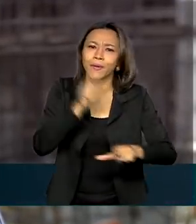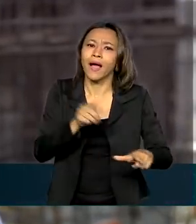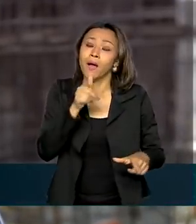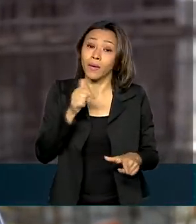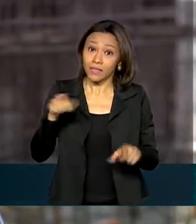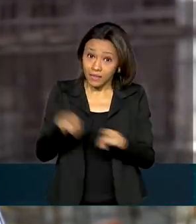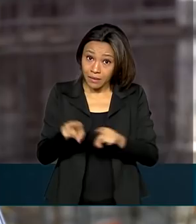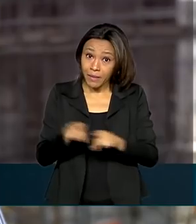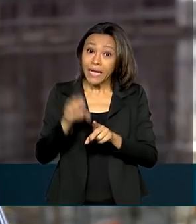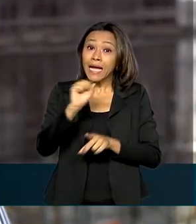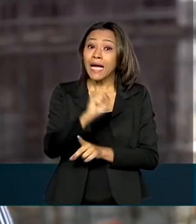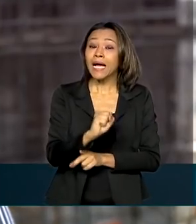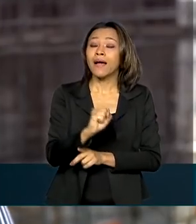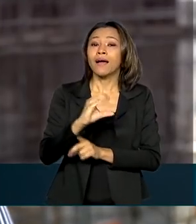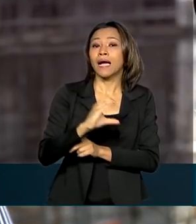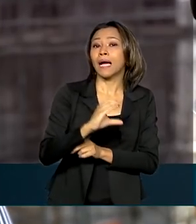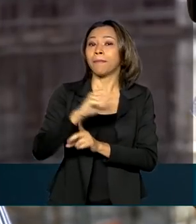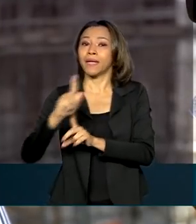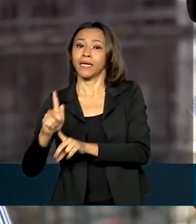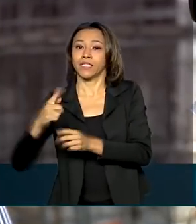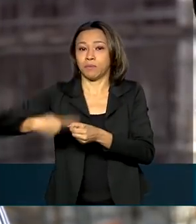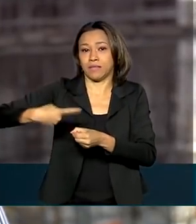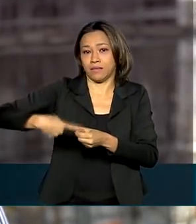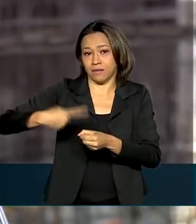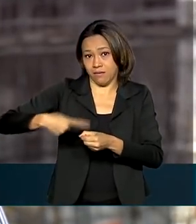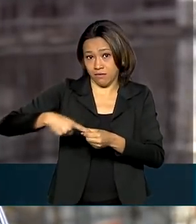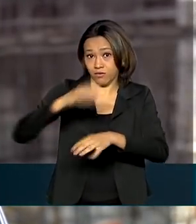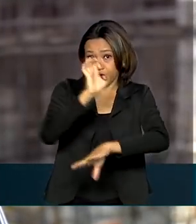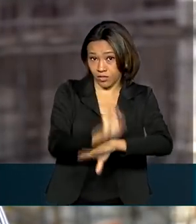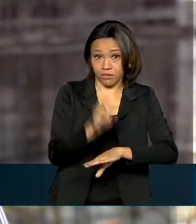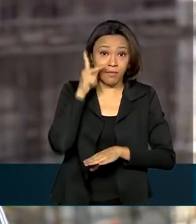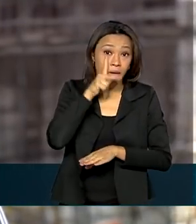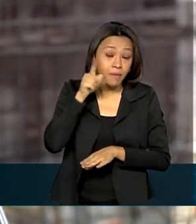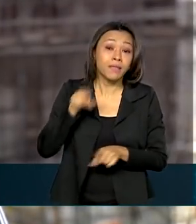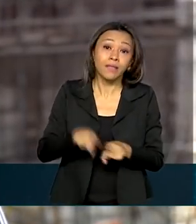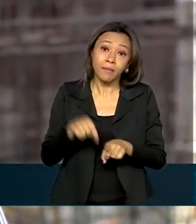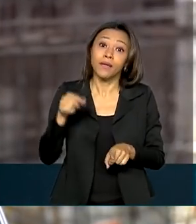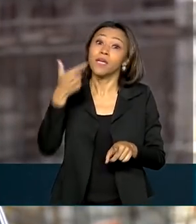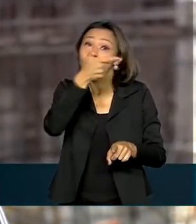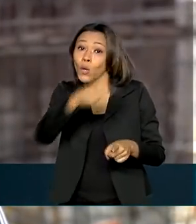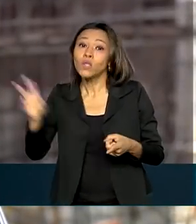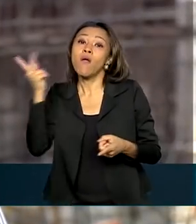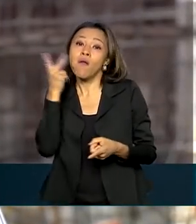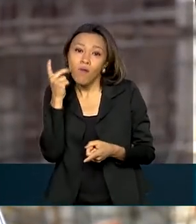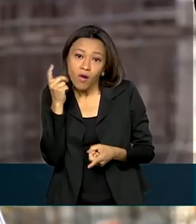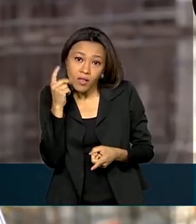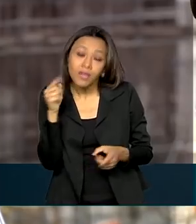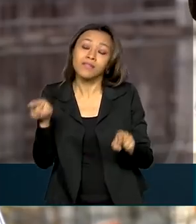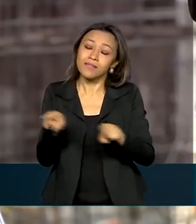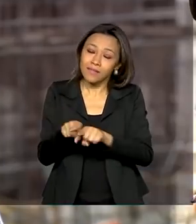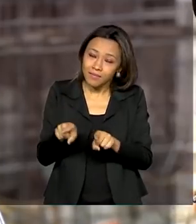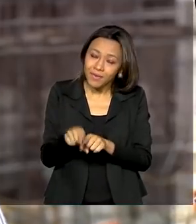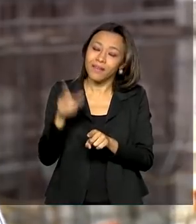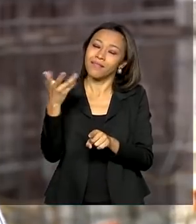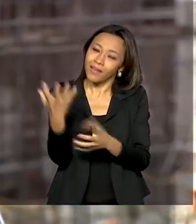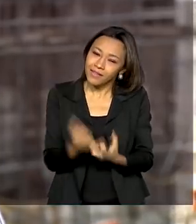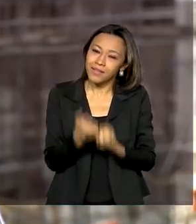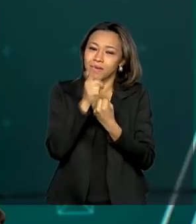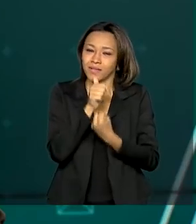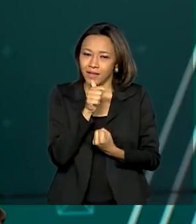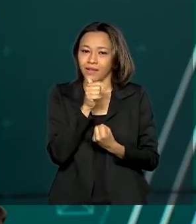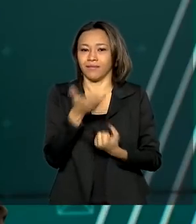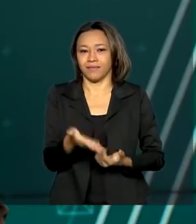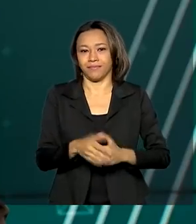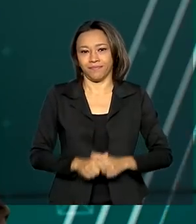Grande, que já foi beneficiada pelo Eixo Leste, e assim como a Grande Fortaleza vai ser beneficiada pelas águas do Velho Chico.